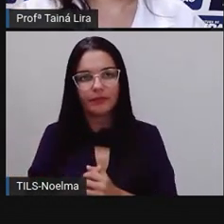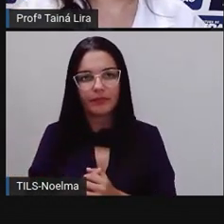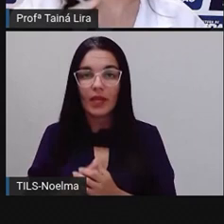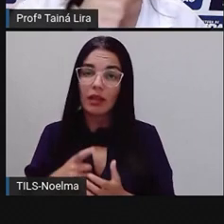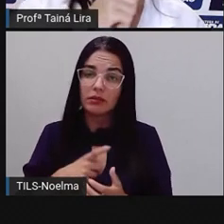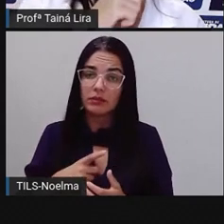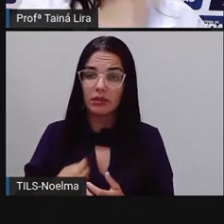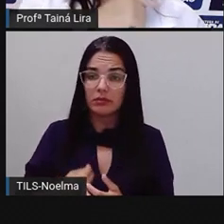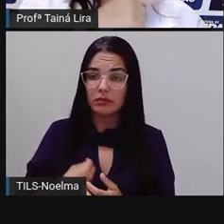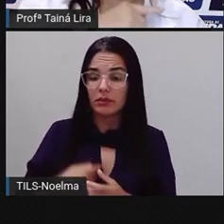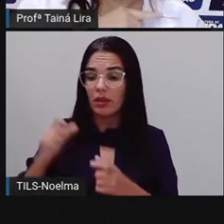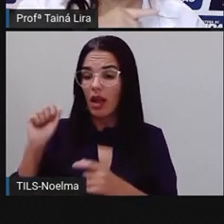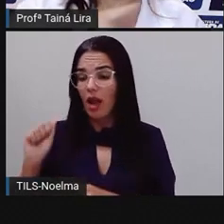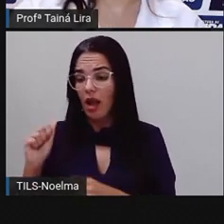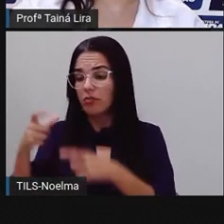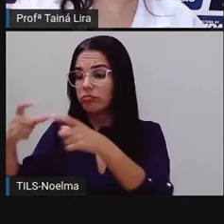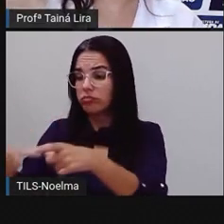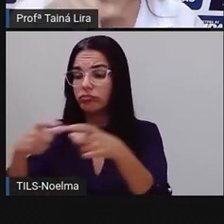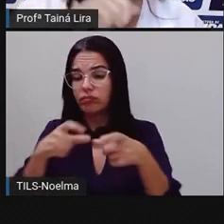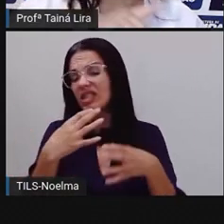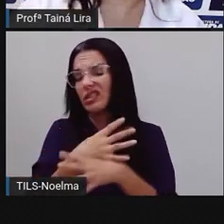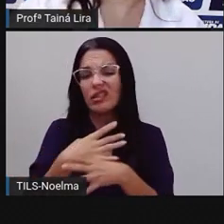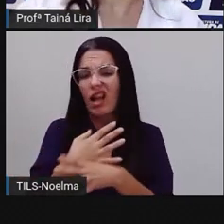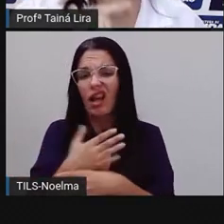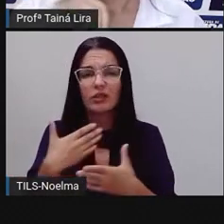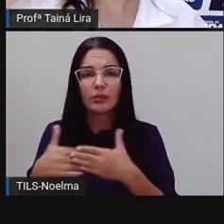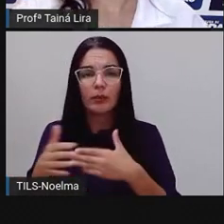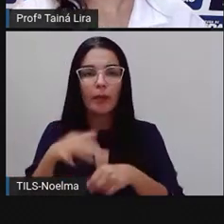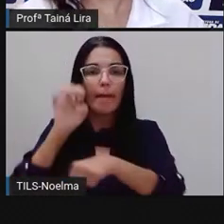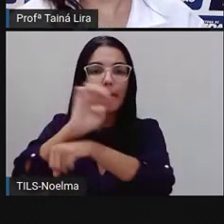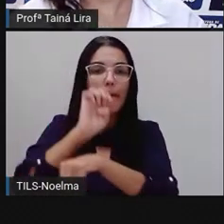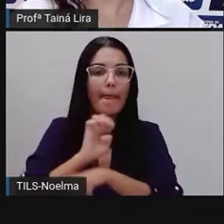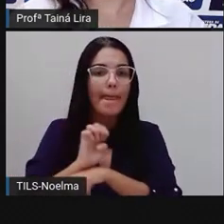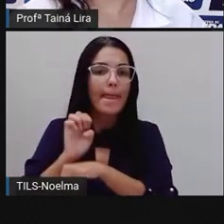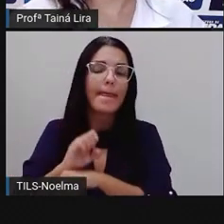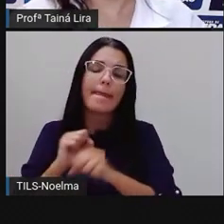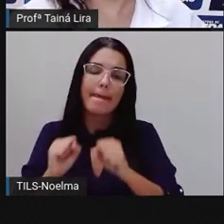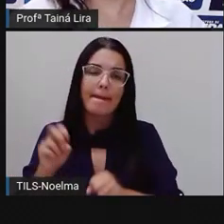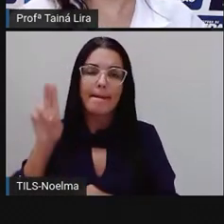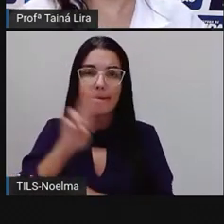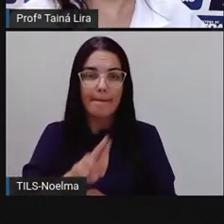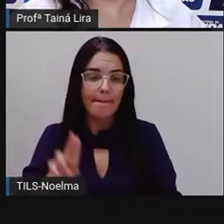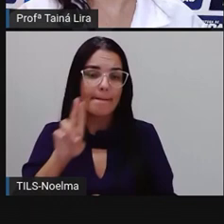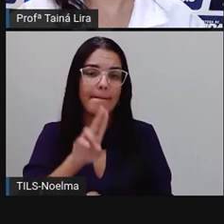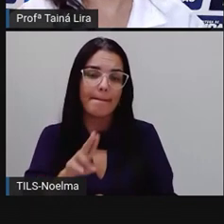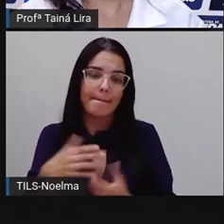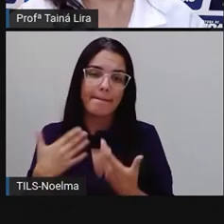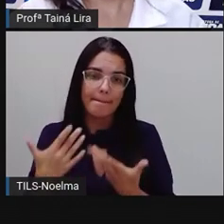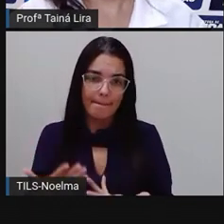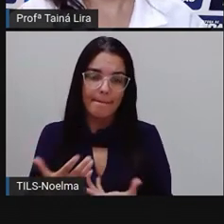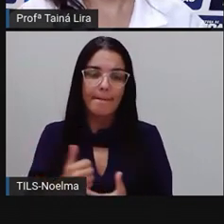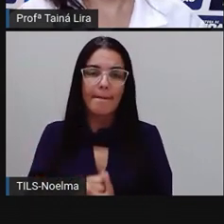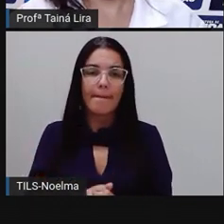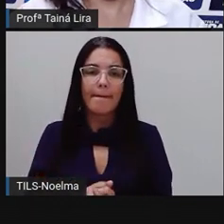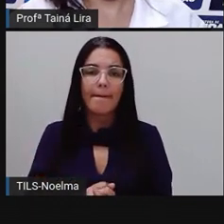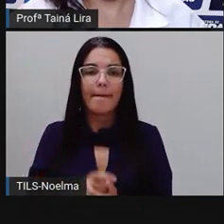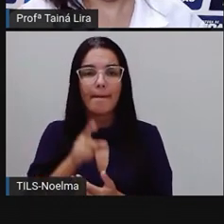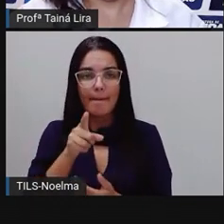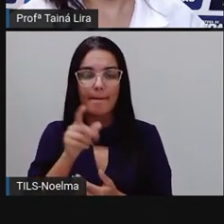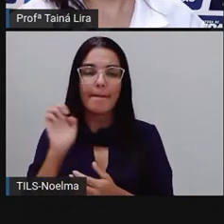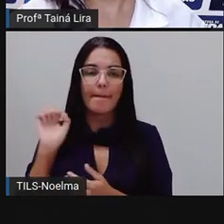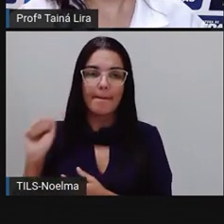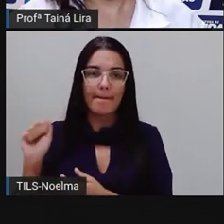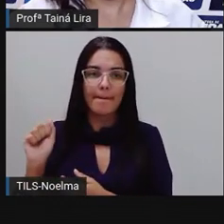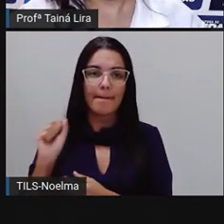lugares que usam aquele outro A que lembra o bastão, existem lugares que usam esse A